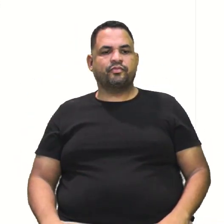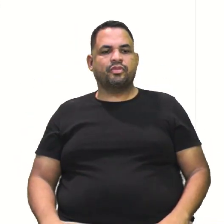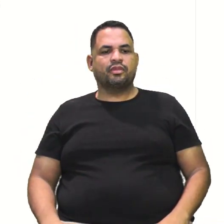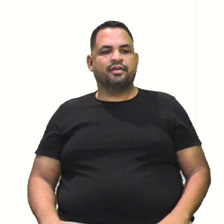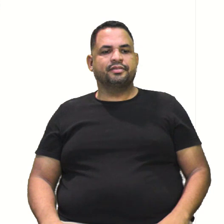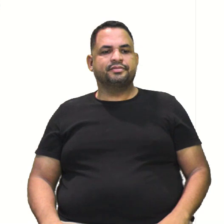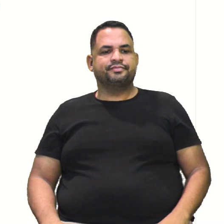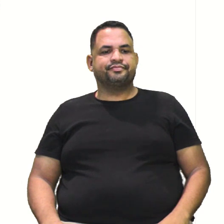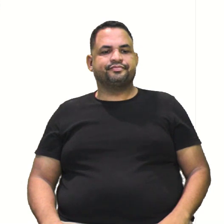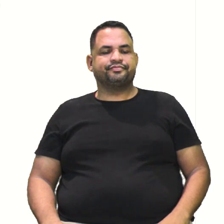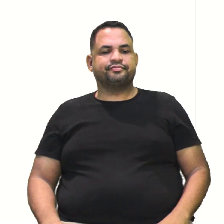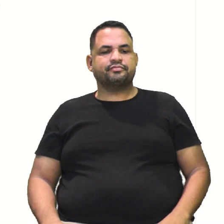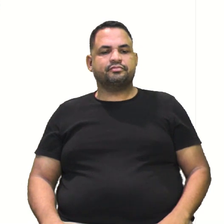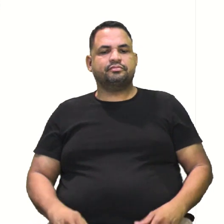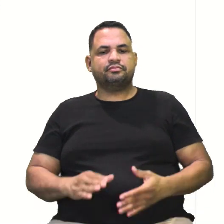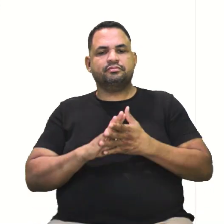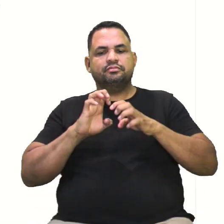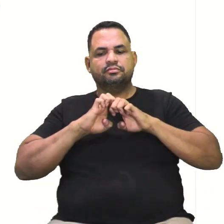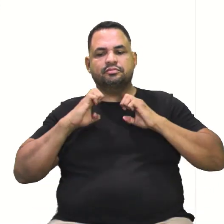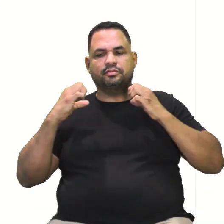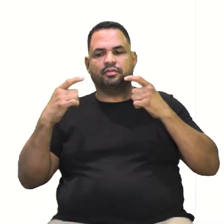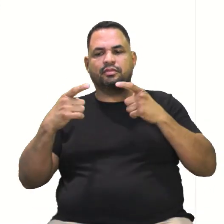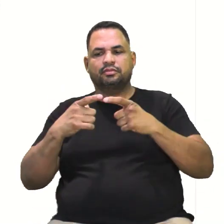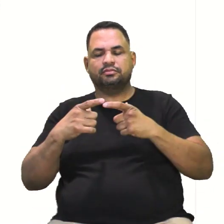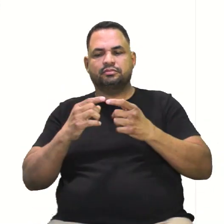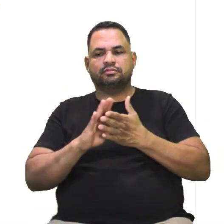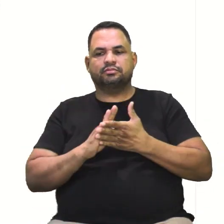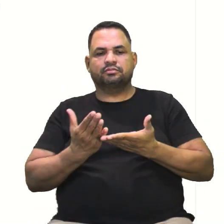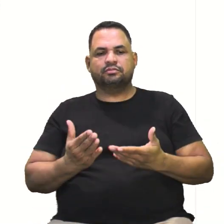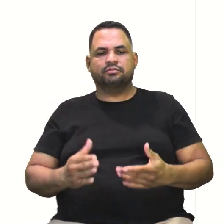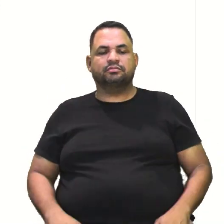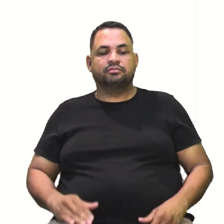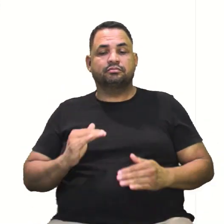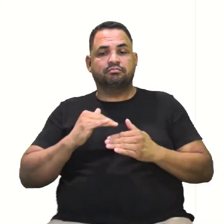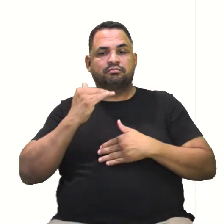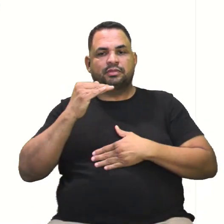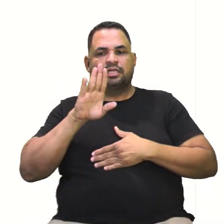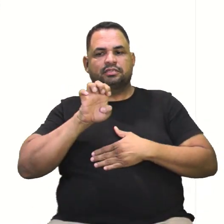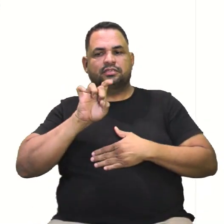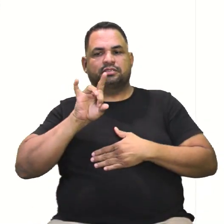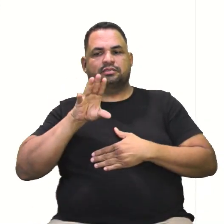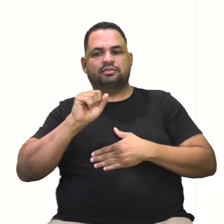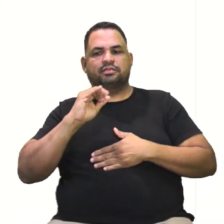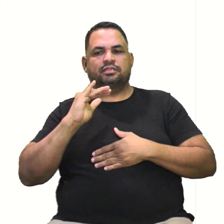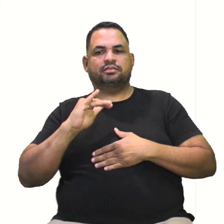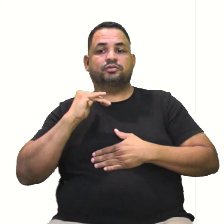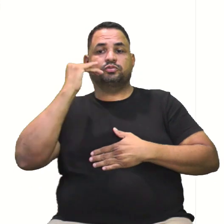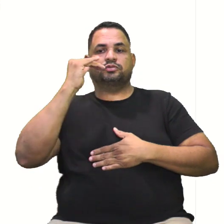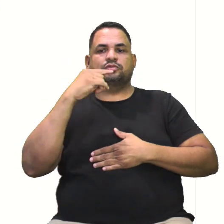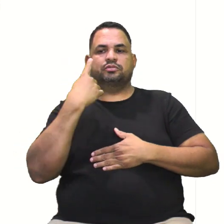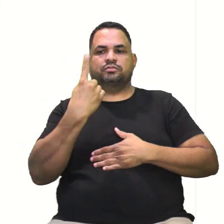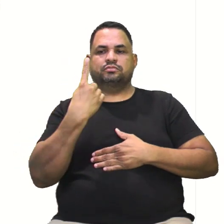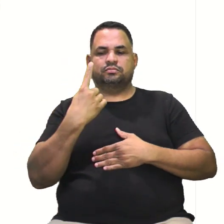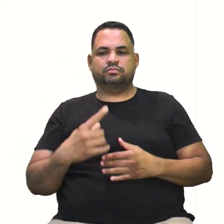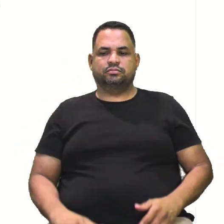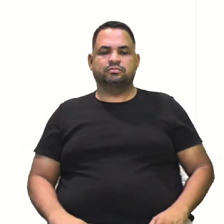da elipse, aqui a excentricidade vai ser maior do que 1. Sempre, né? Lá na